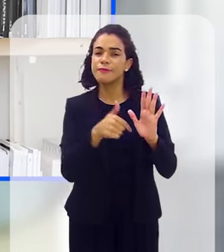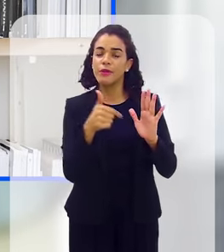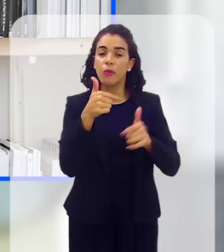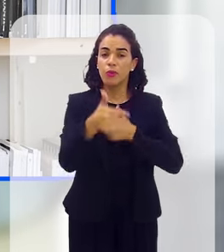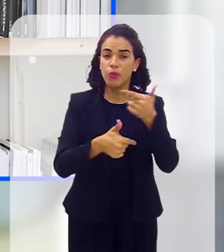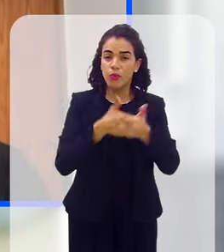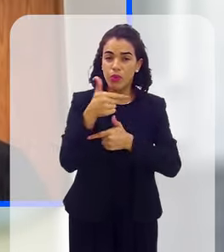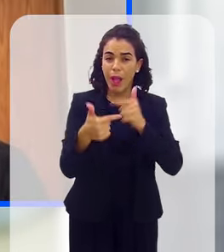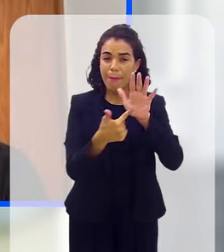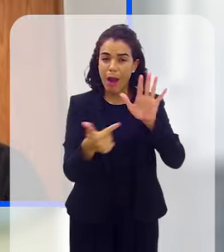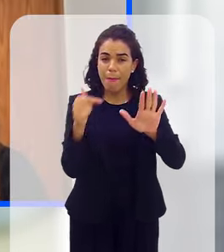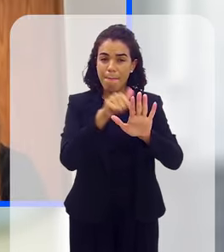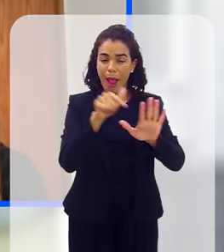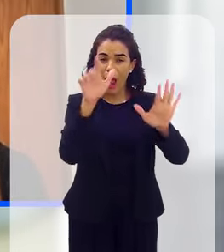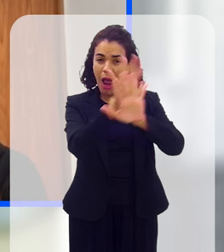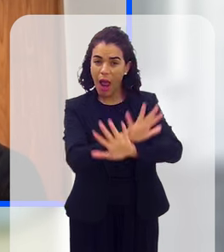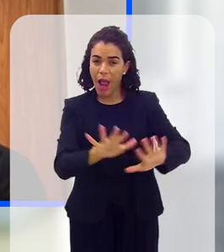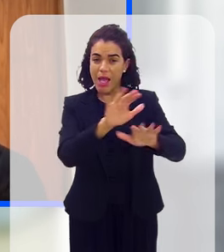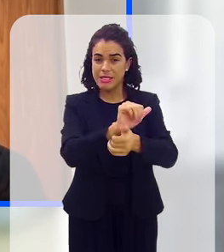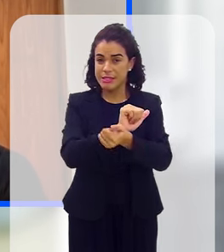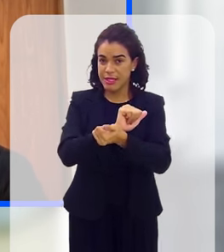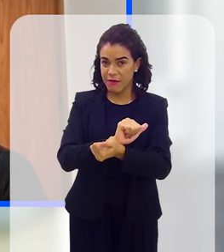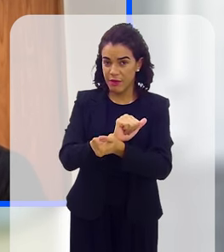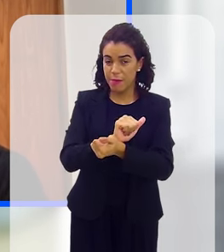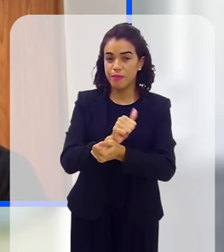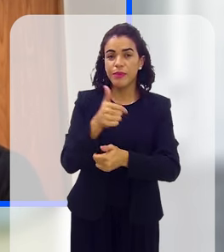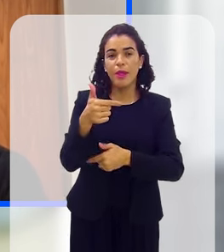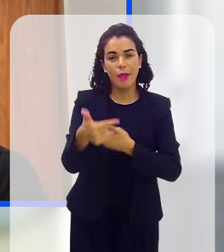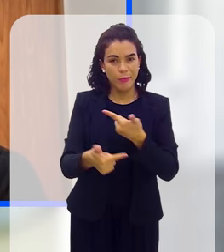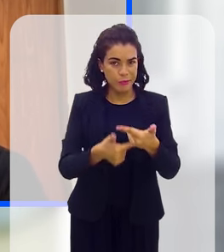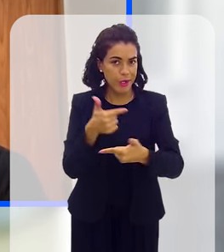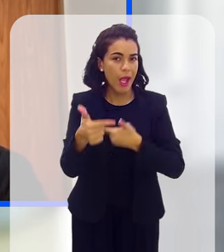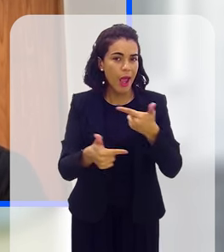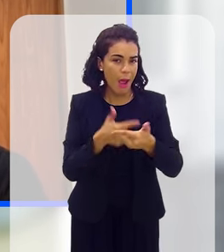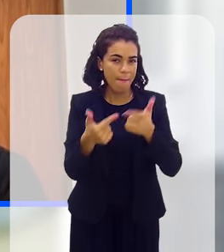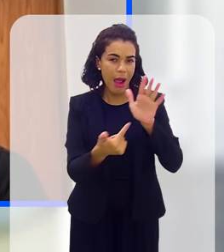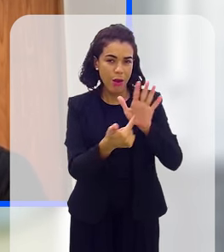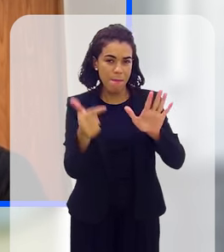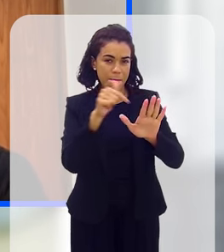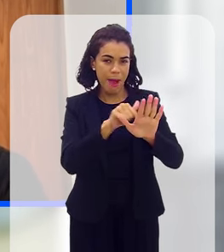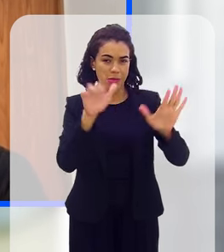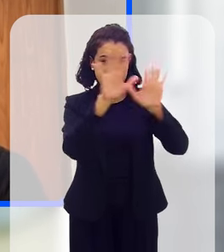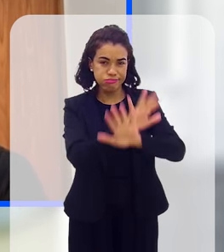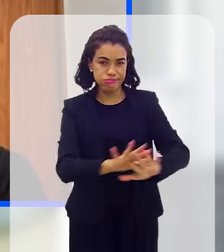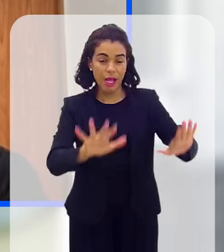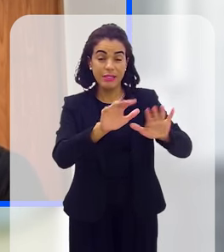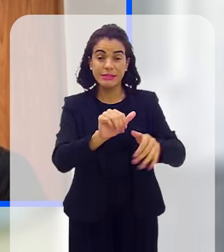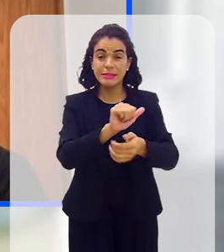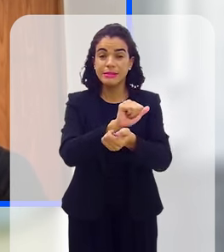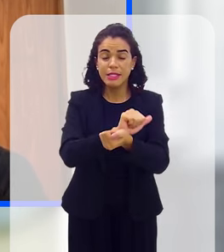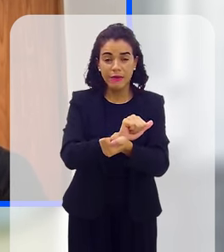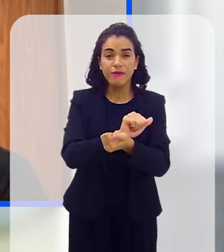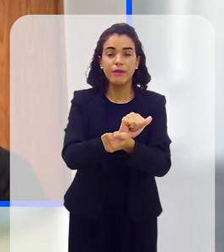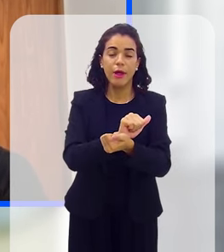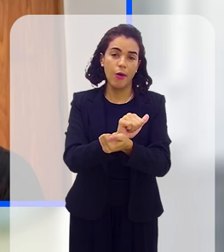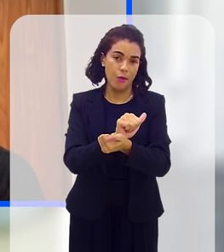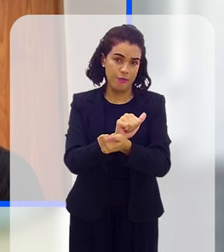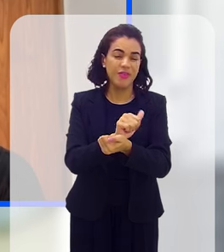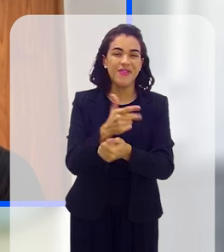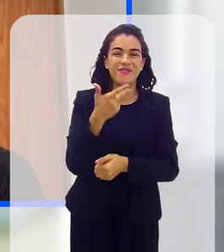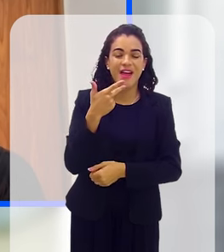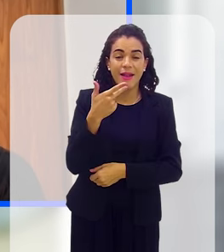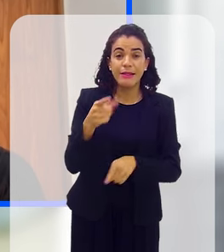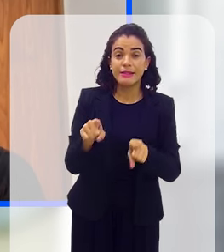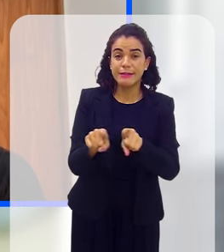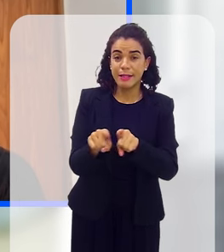trabalho análogo à escravidão? O trabalho análogo à escravidão, ele... Normalmente, a gente fala